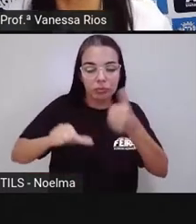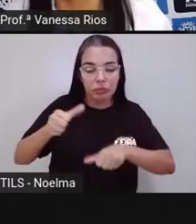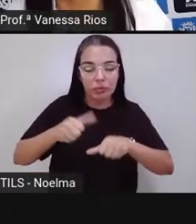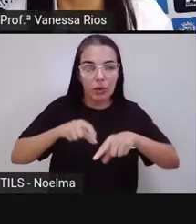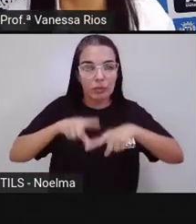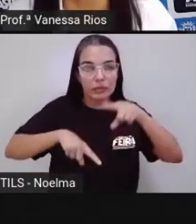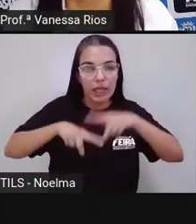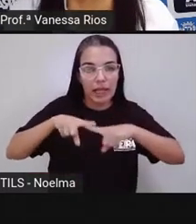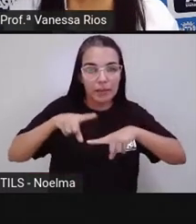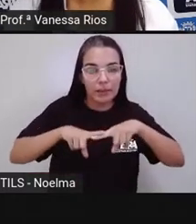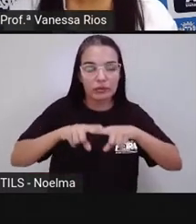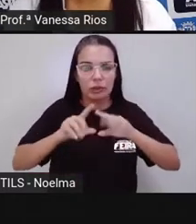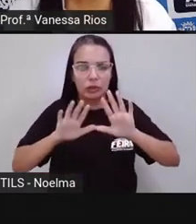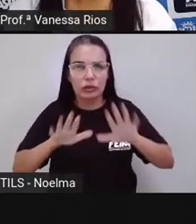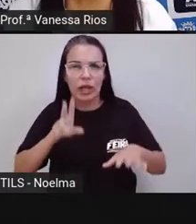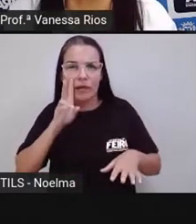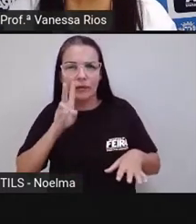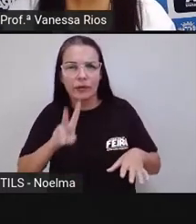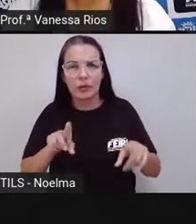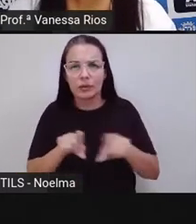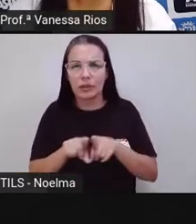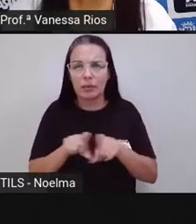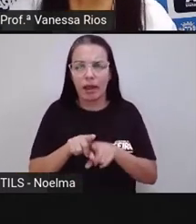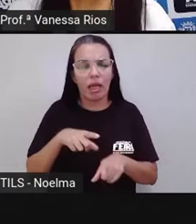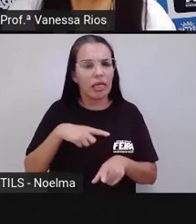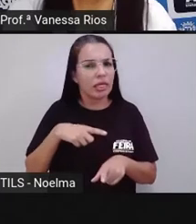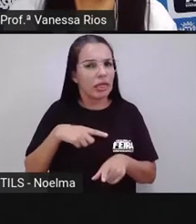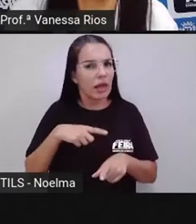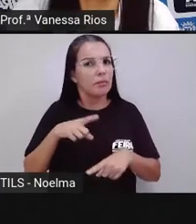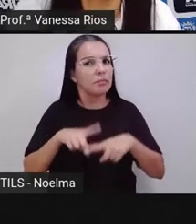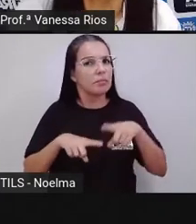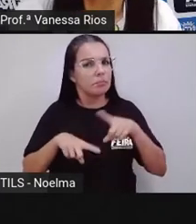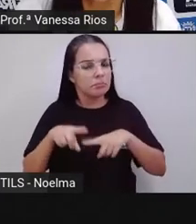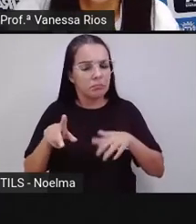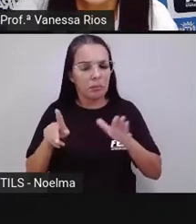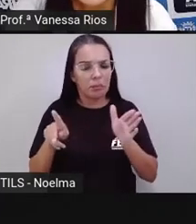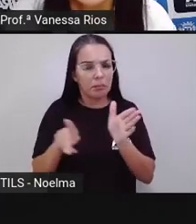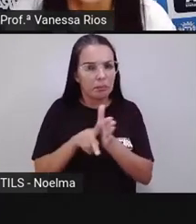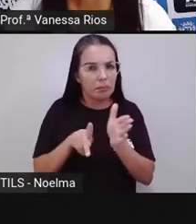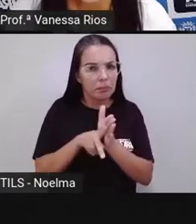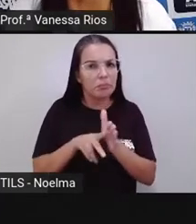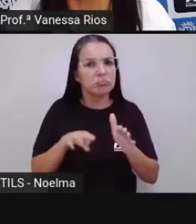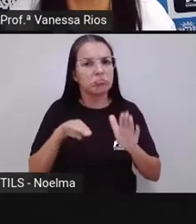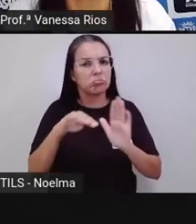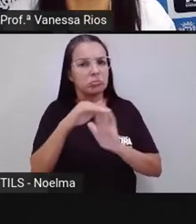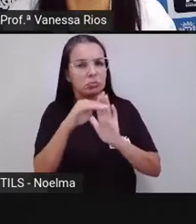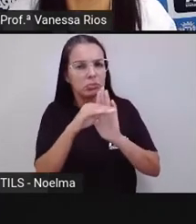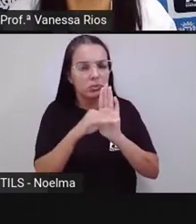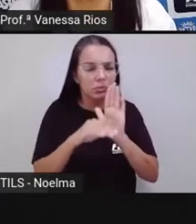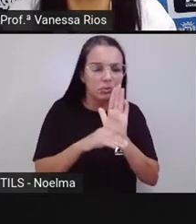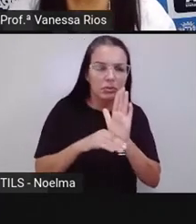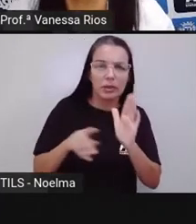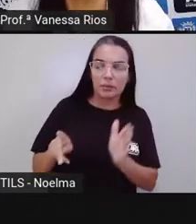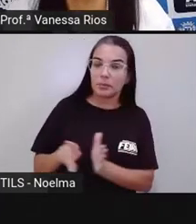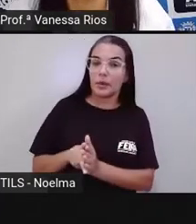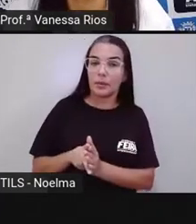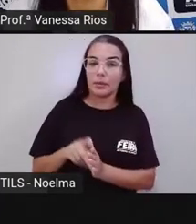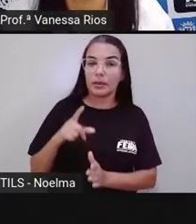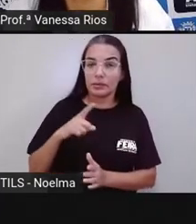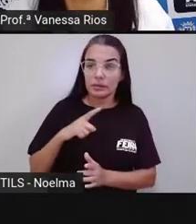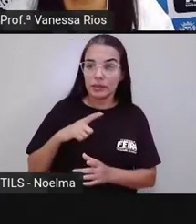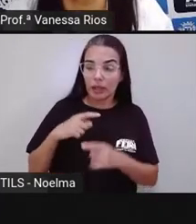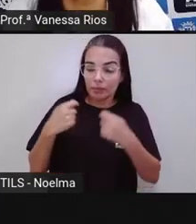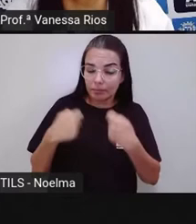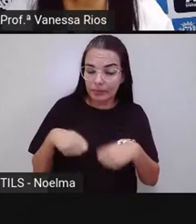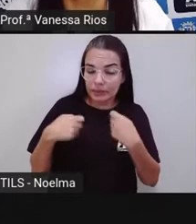observou que eles possuem aí propriedades diferentes e que essas propriedades, elas são